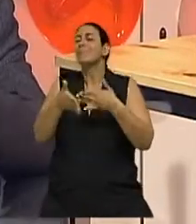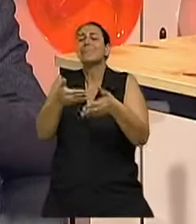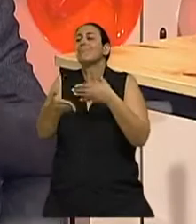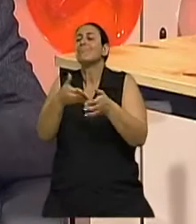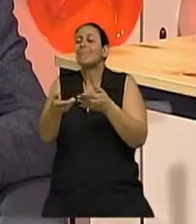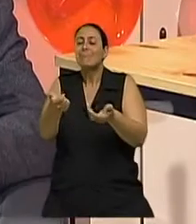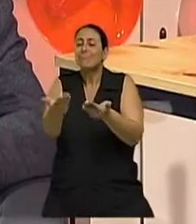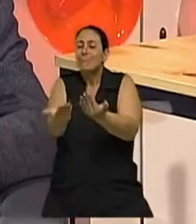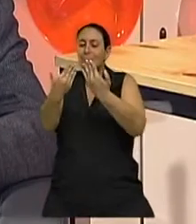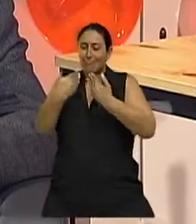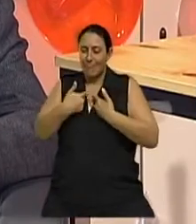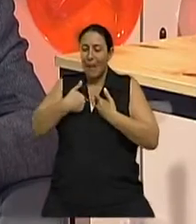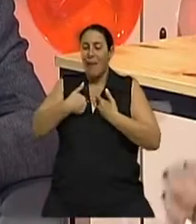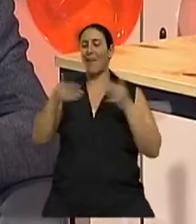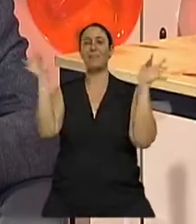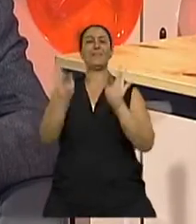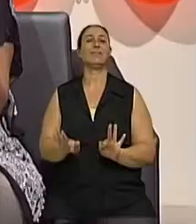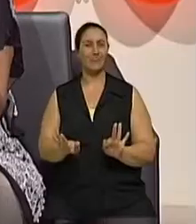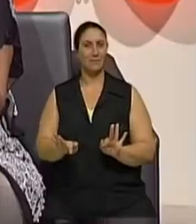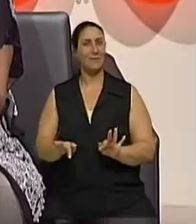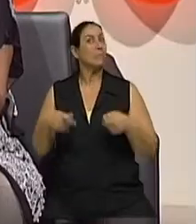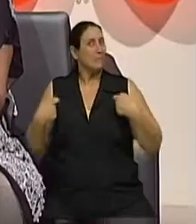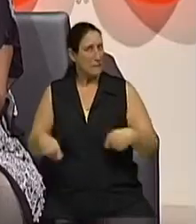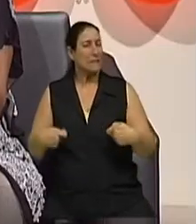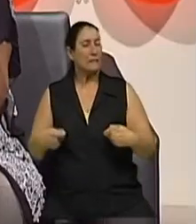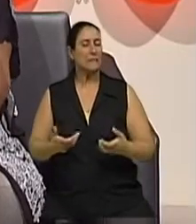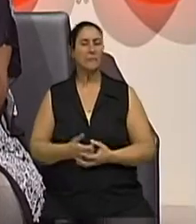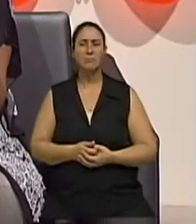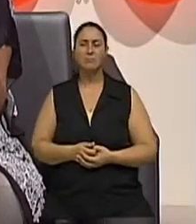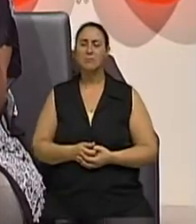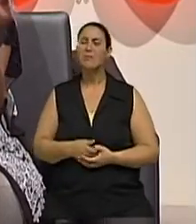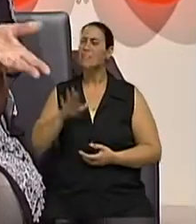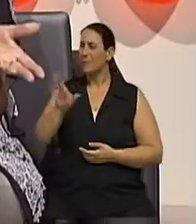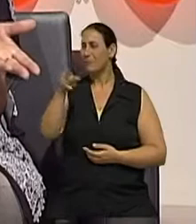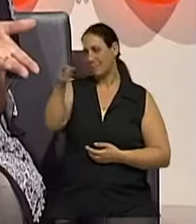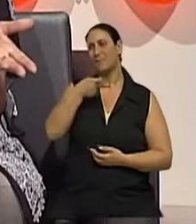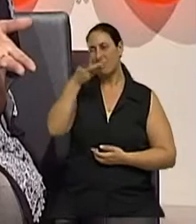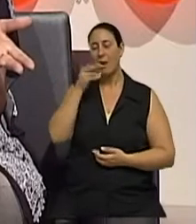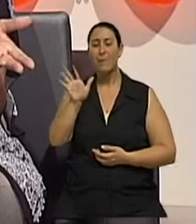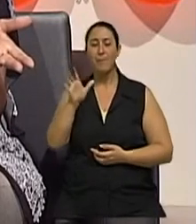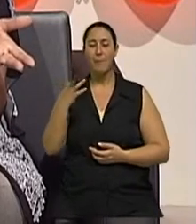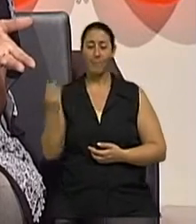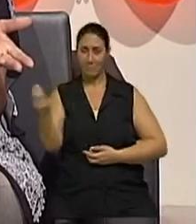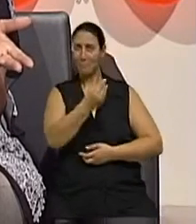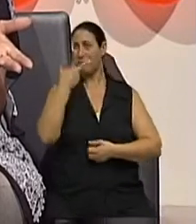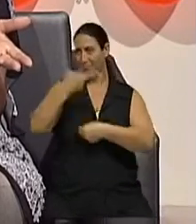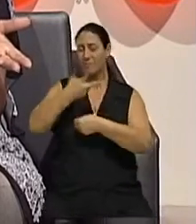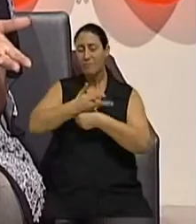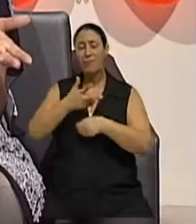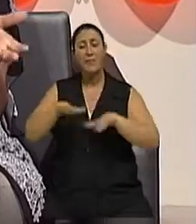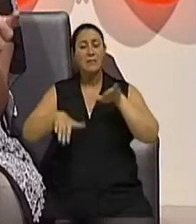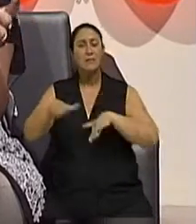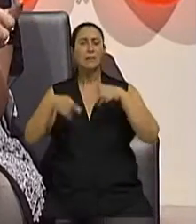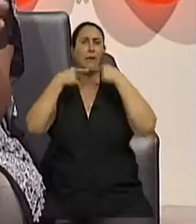expectativa da realização. E esse contentar-se com menos, entre aspas, do que a sociedade está pedindo muitas vezes, talvez, que ela